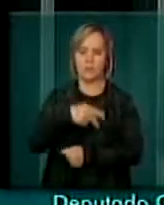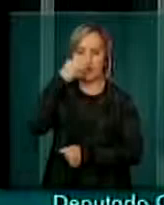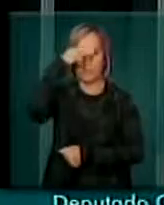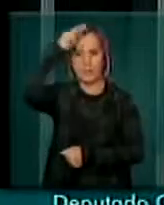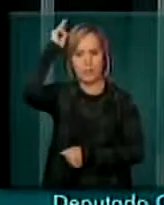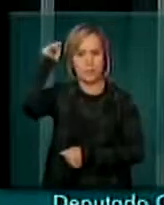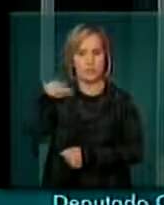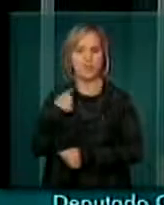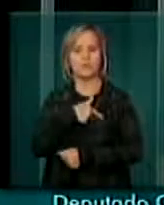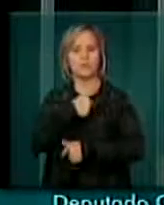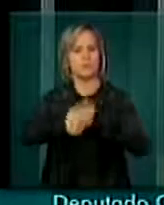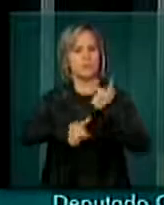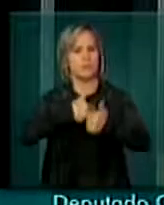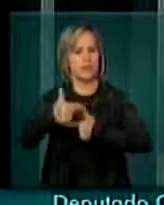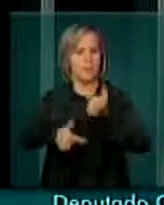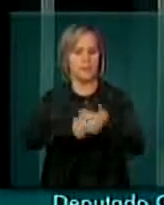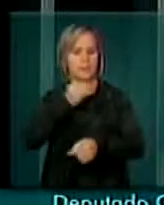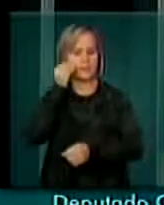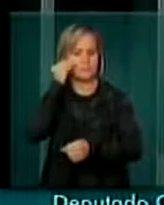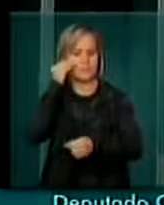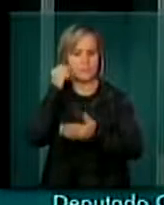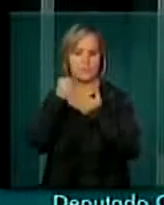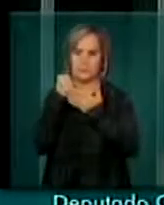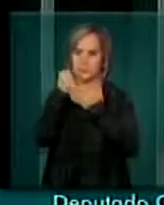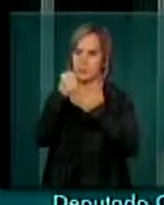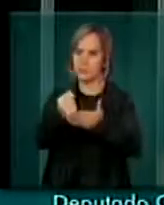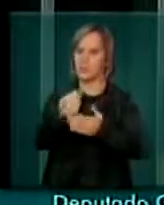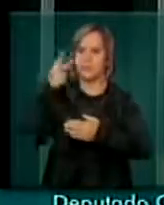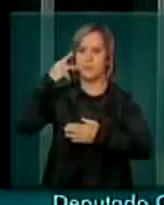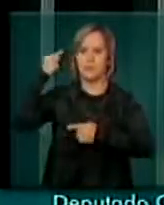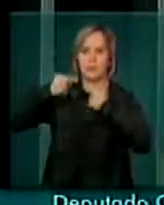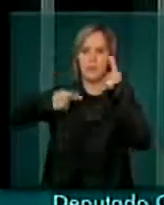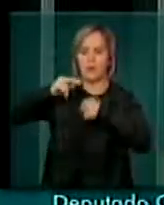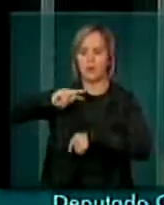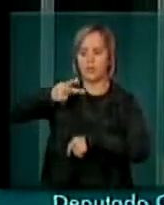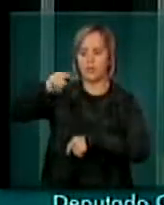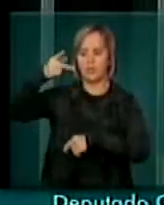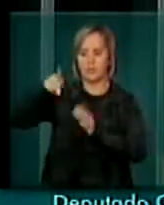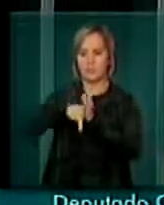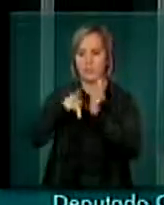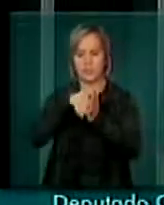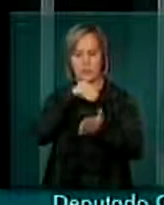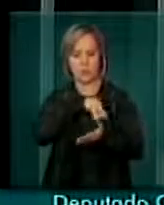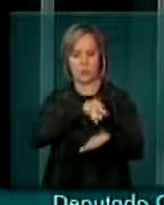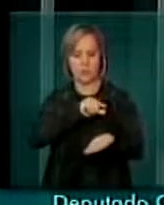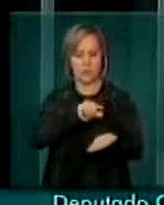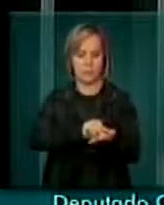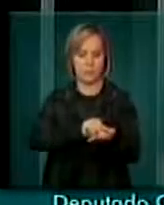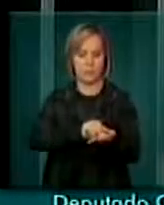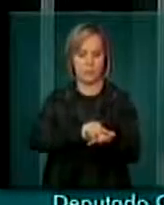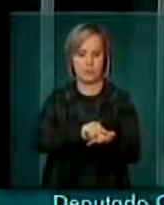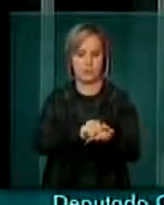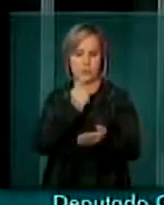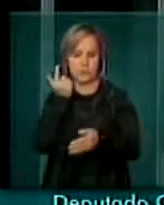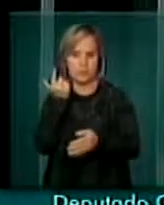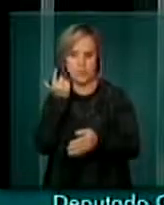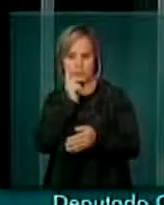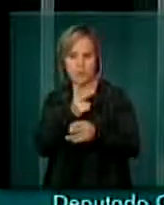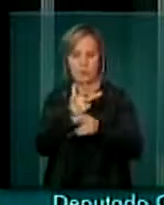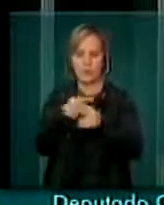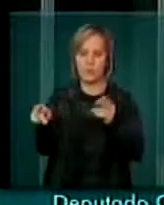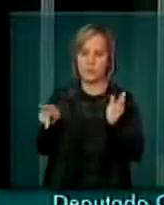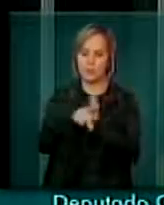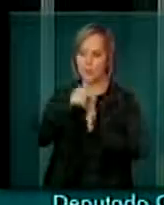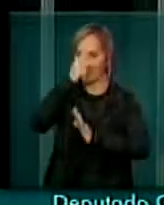trabalhando com o intuito exatamente de garantir uma política de correção, uma política de conquistas para o